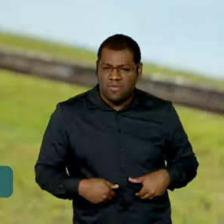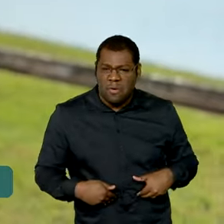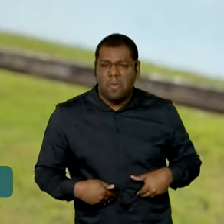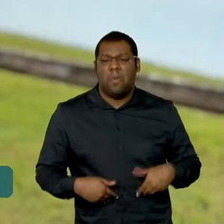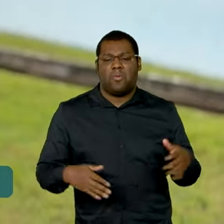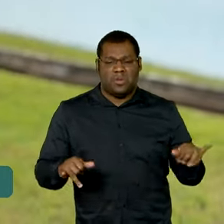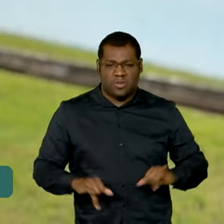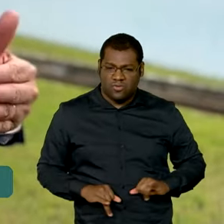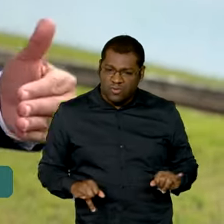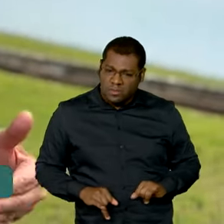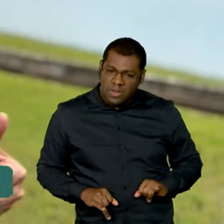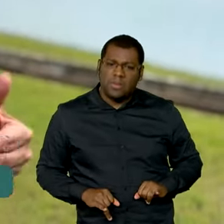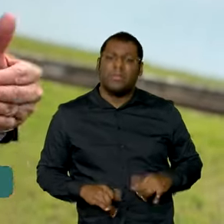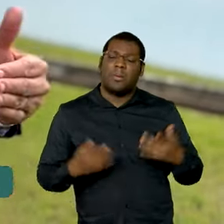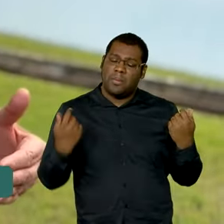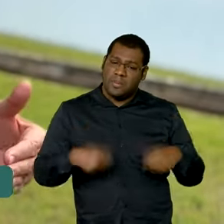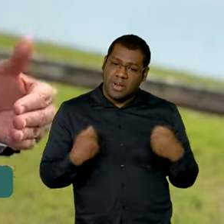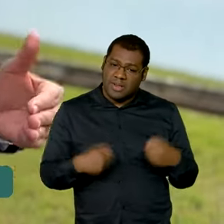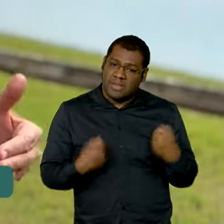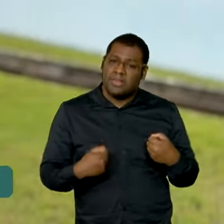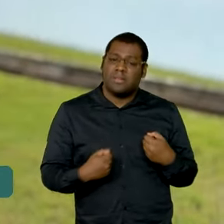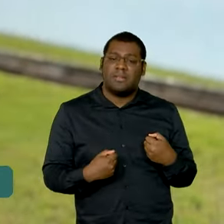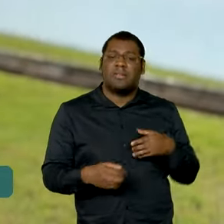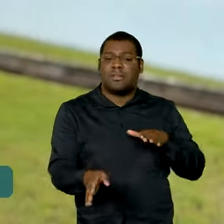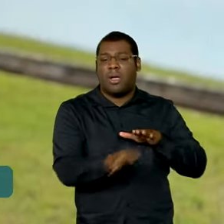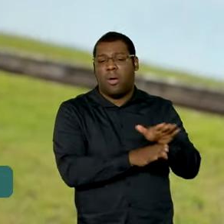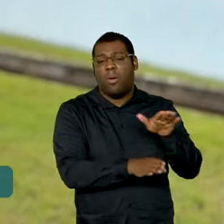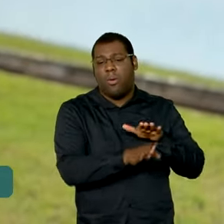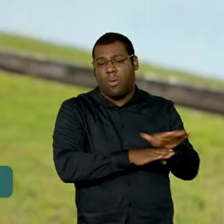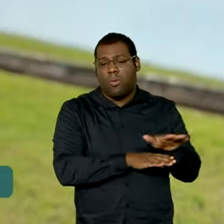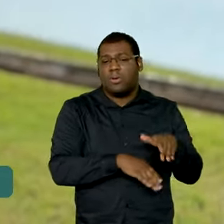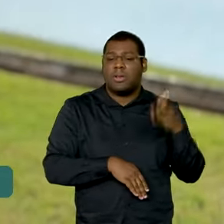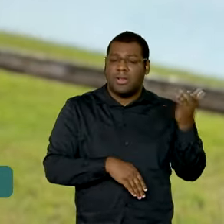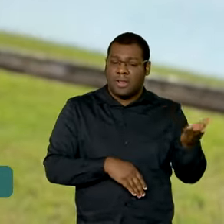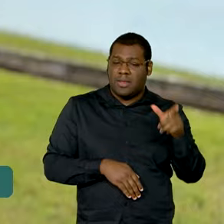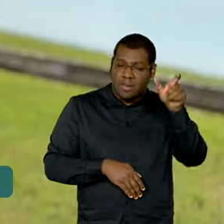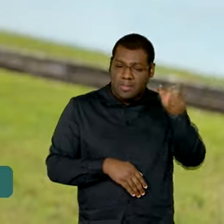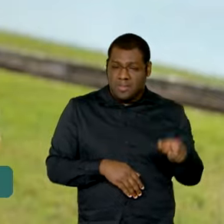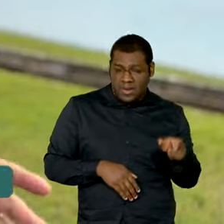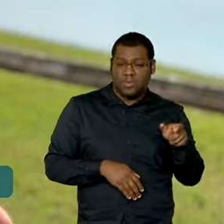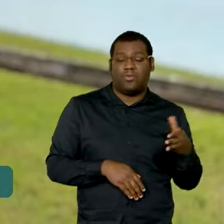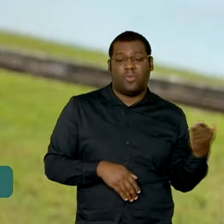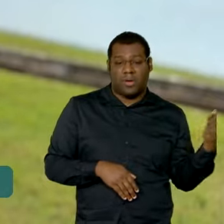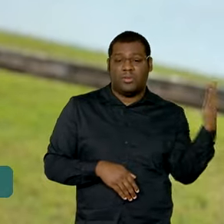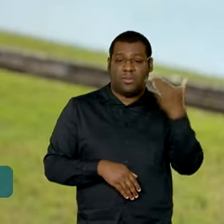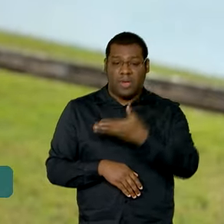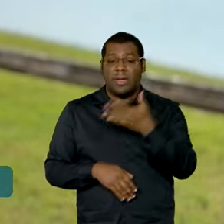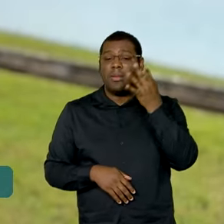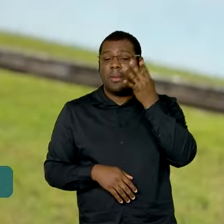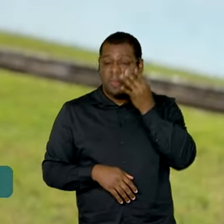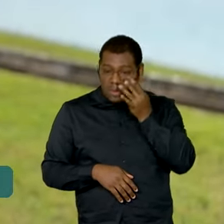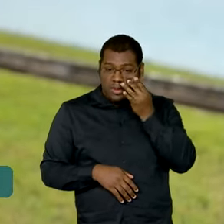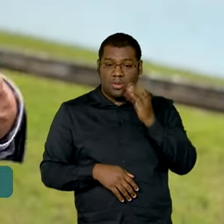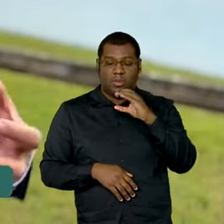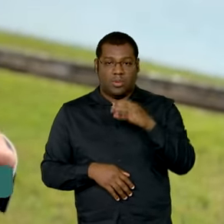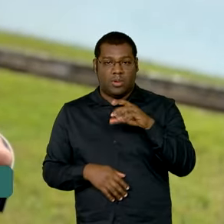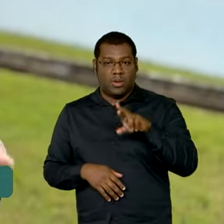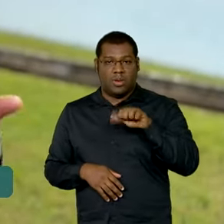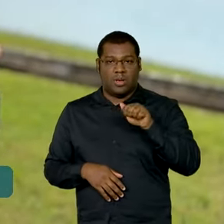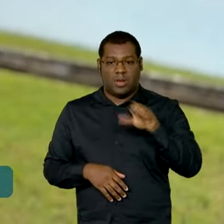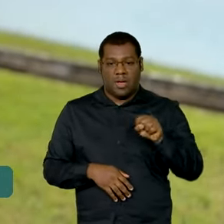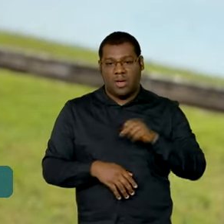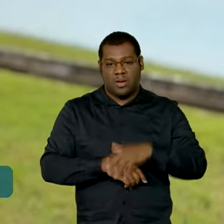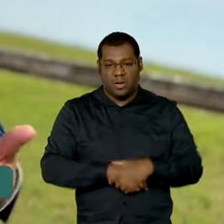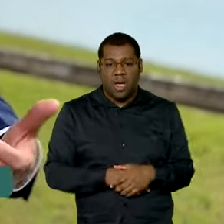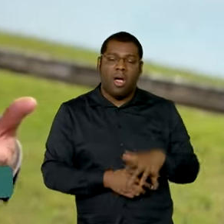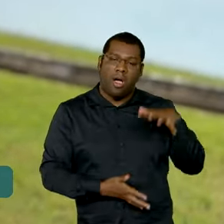com necessidades, encaminhar para um agendamento no CRAS, um centro de referência mais próximo. Ali é feito o